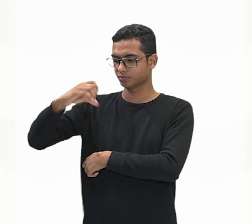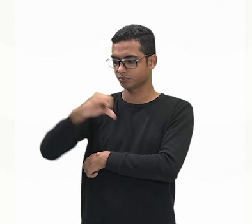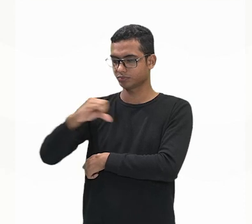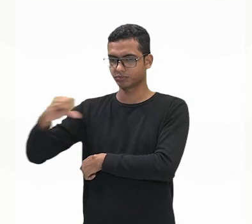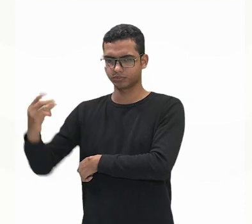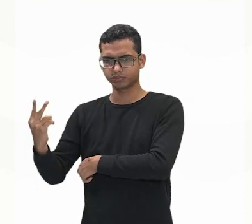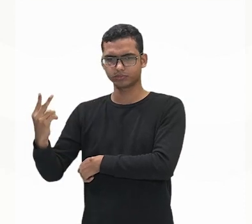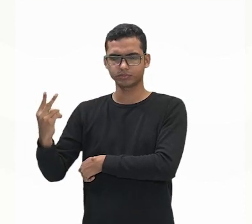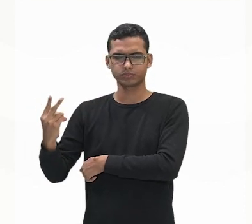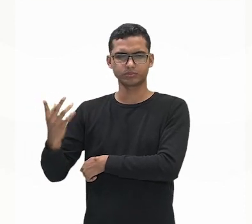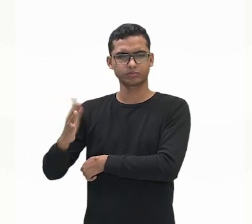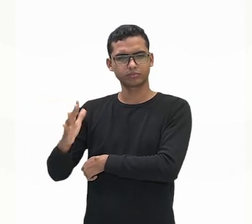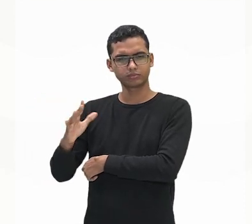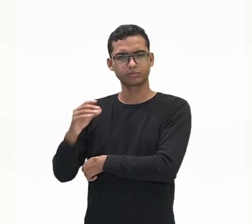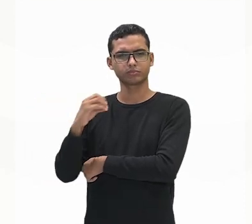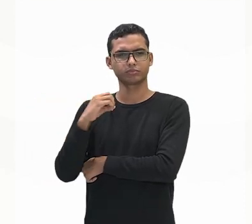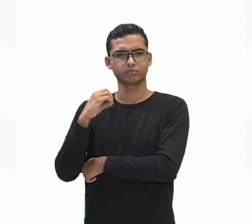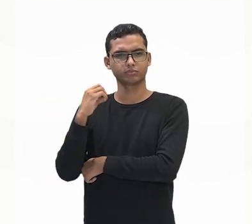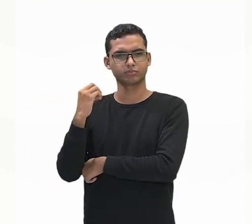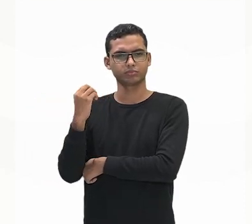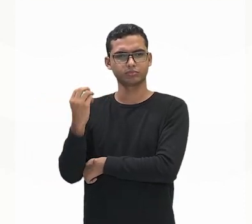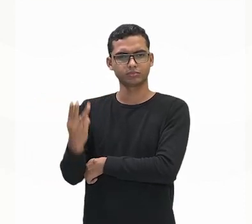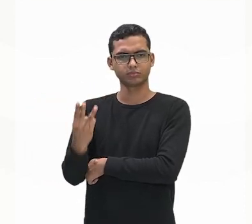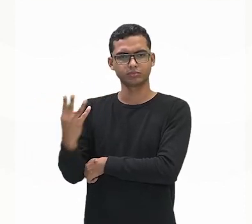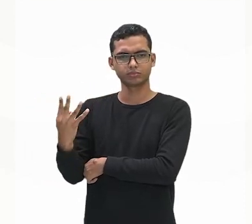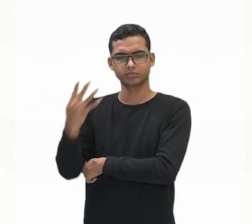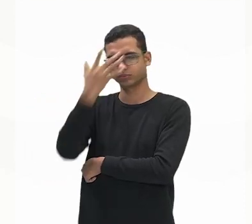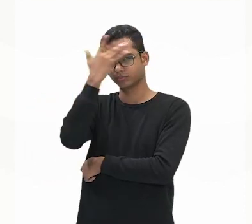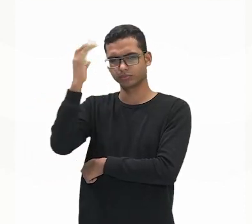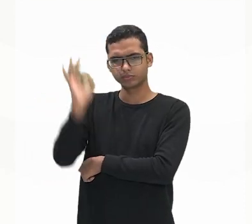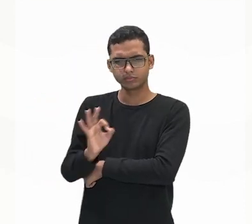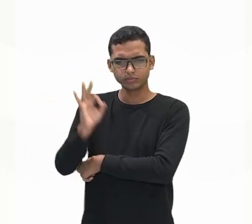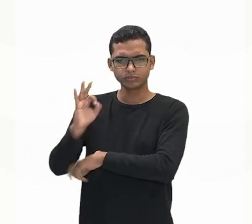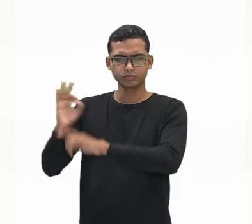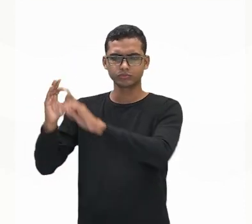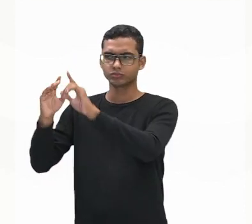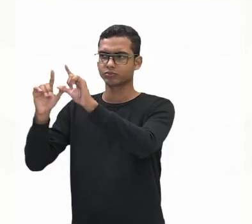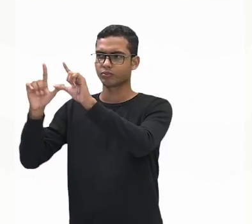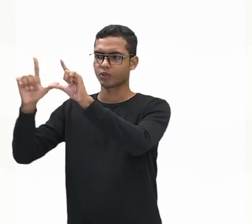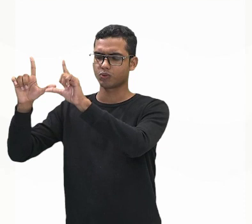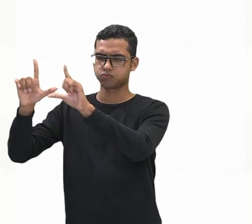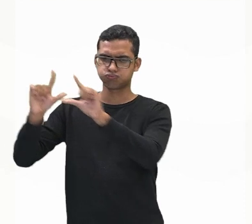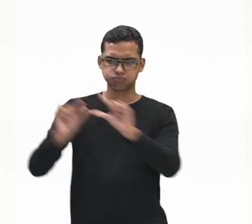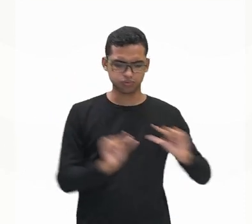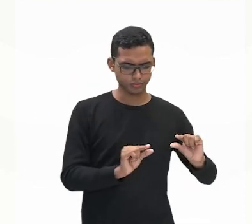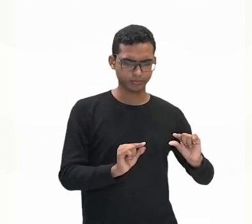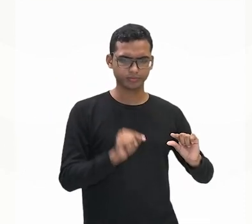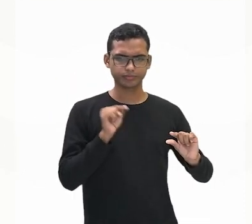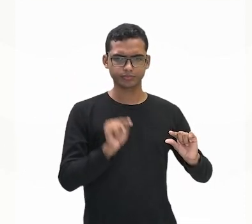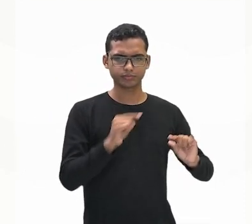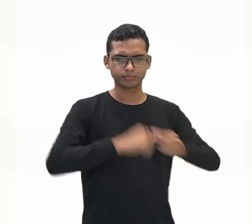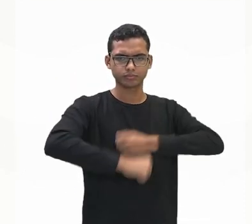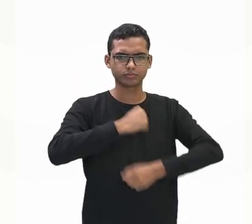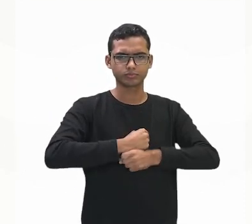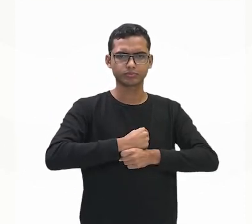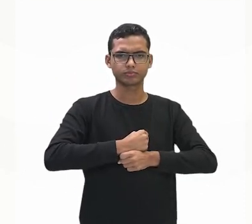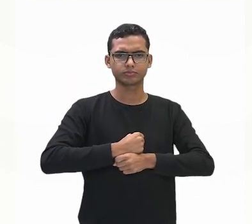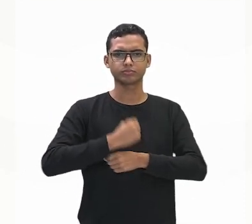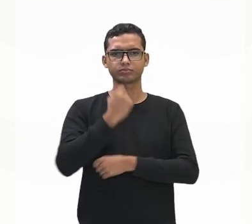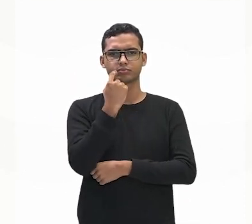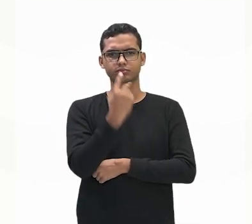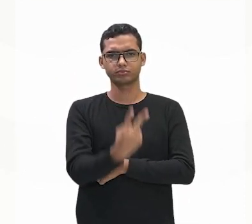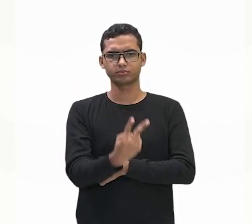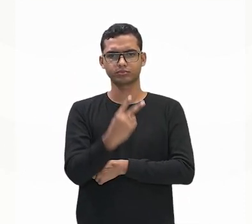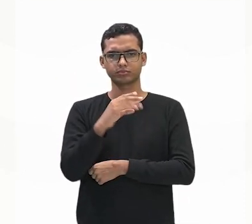nessa categoria, a gente observa, por exemplo, aqui no ano de 2014, uma taxa muito mais baixa, de 8% das